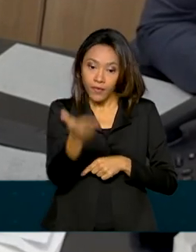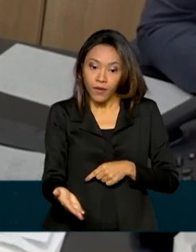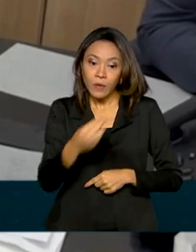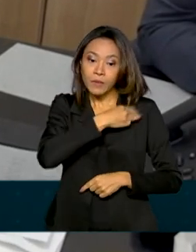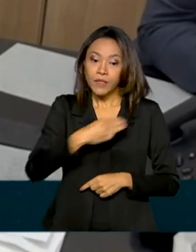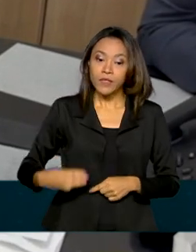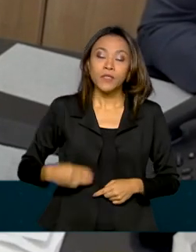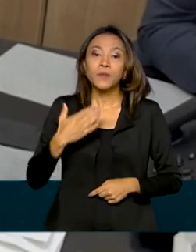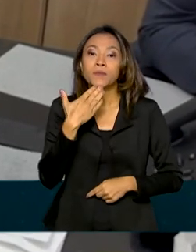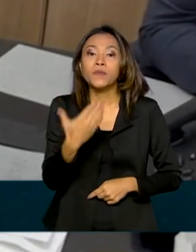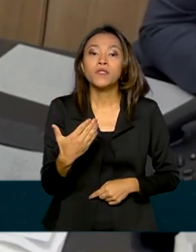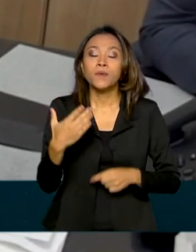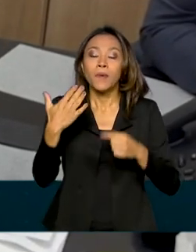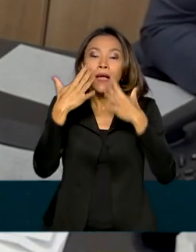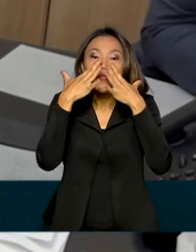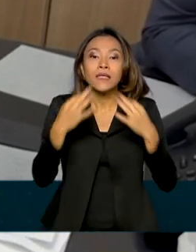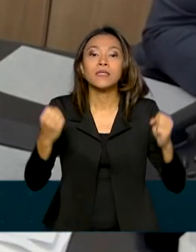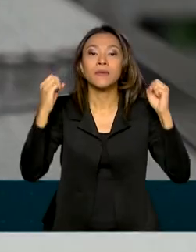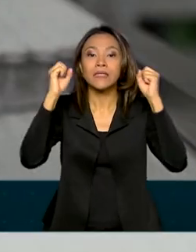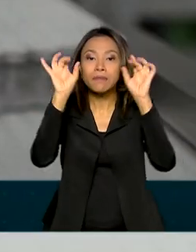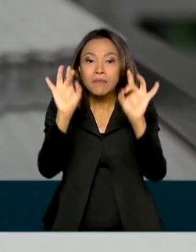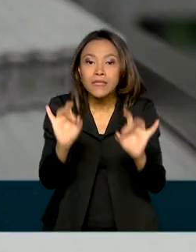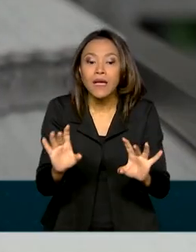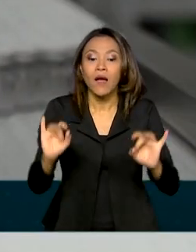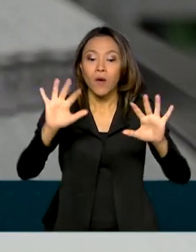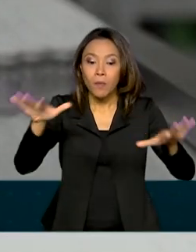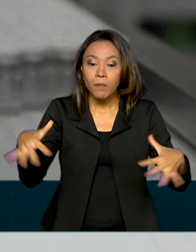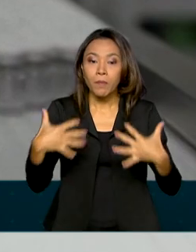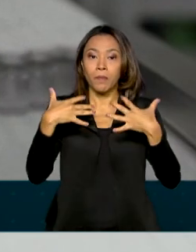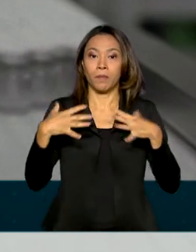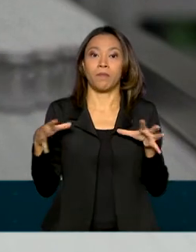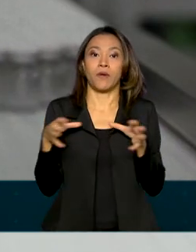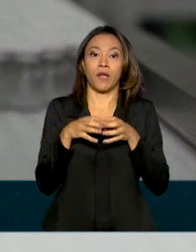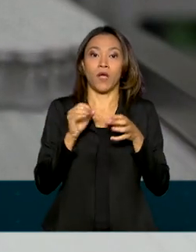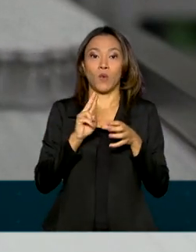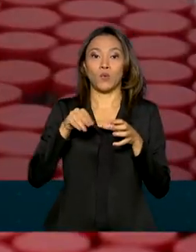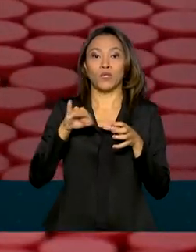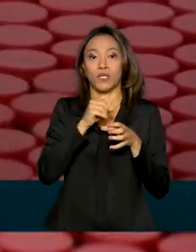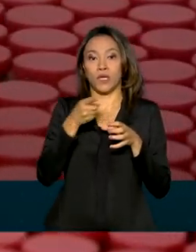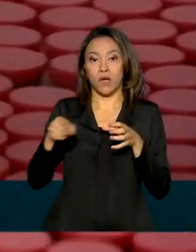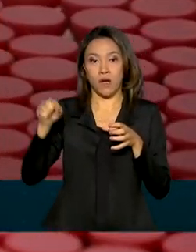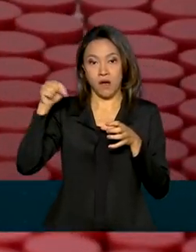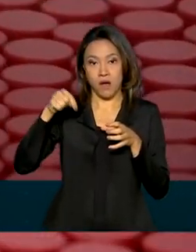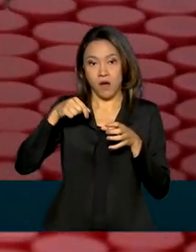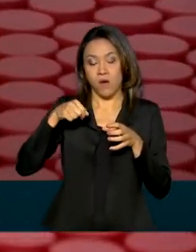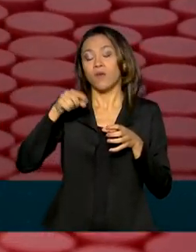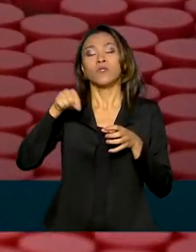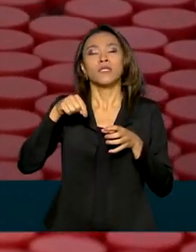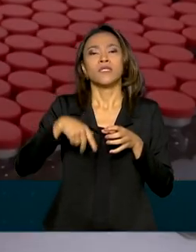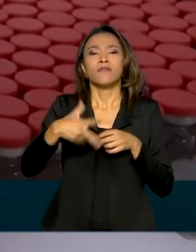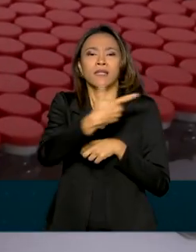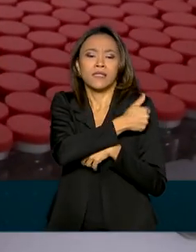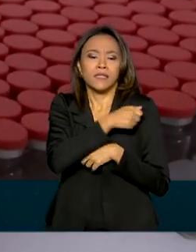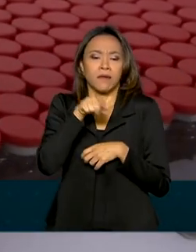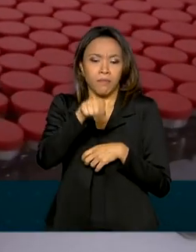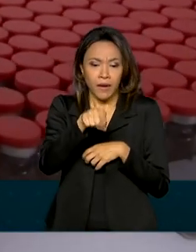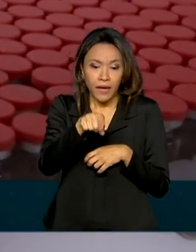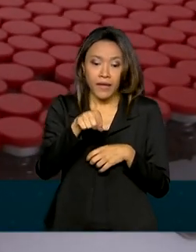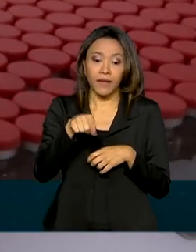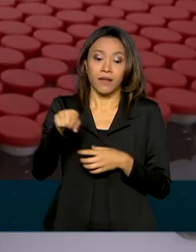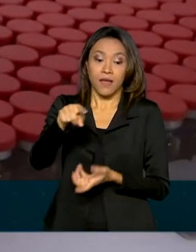especial à Aliança Mundial de Vacinas para entrega em curto prazo dos 42,5 de doses